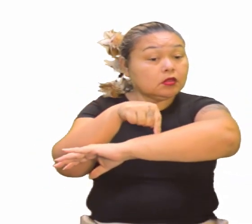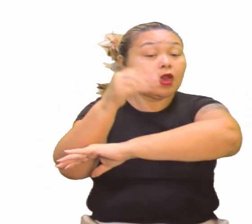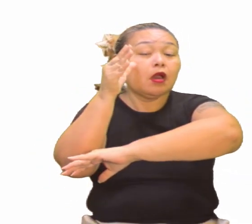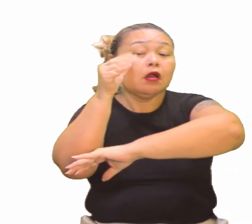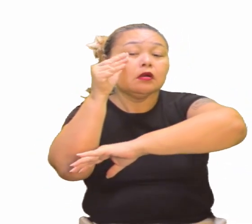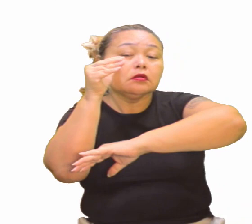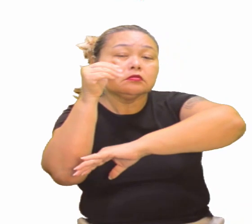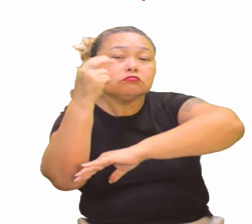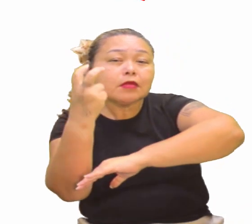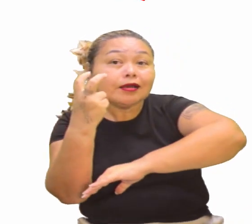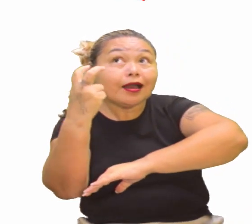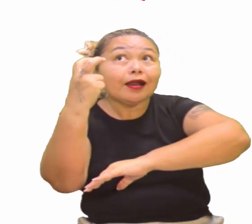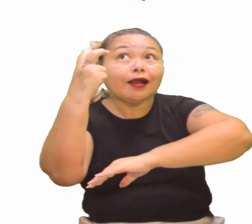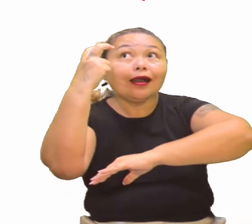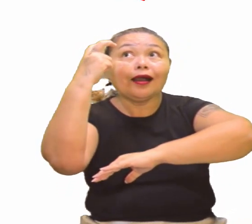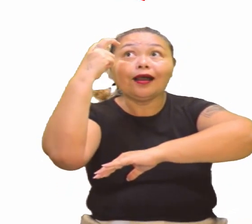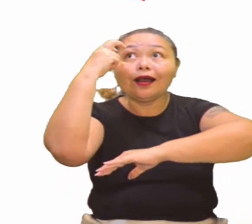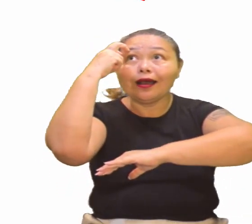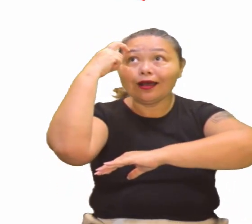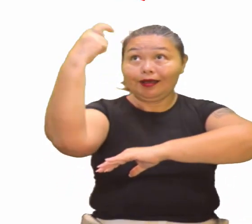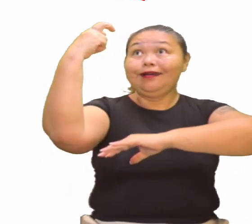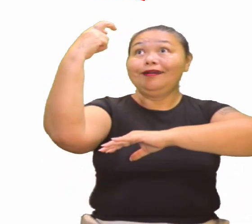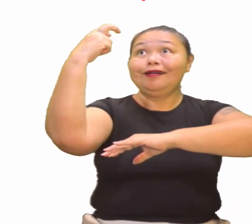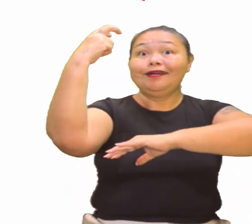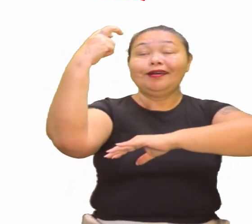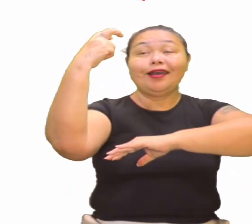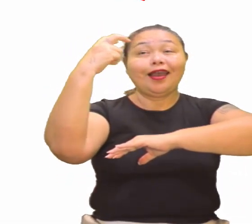Curiosidade intelectual, a ciência avançou.